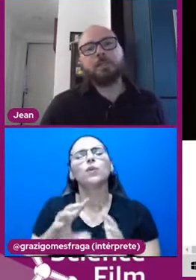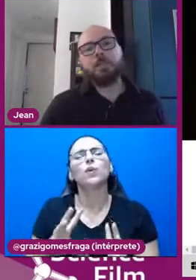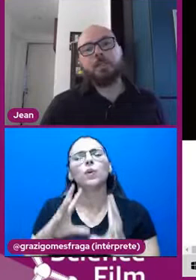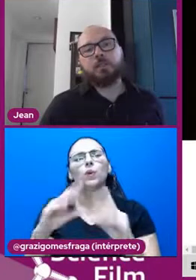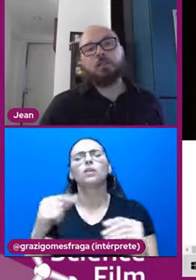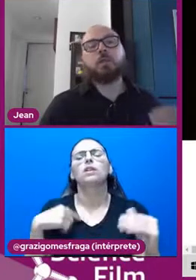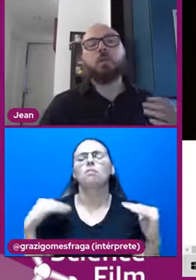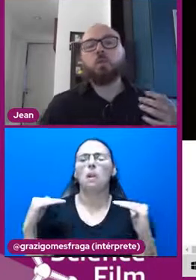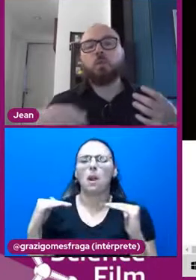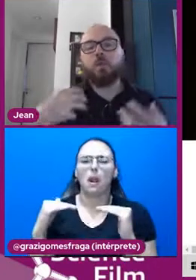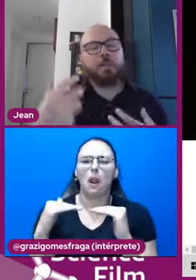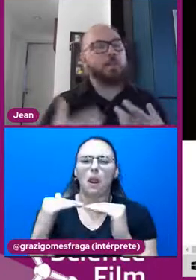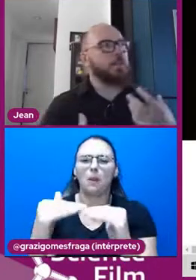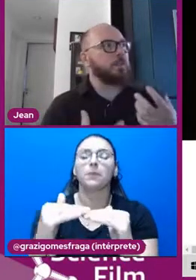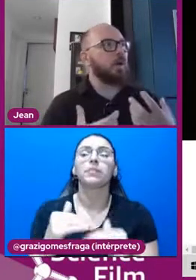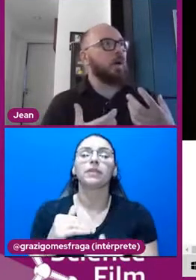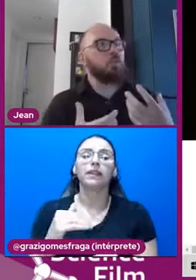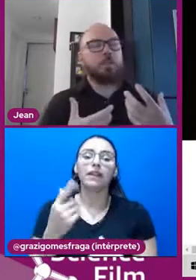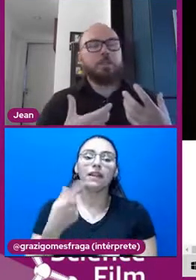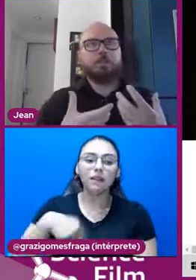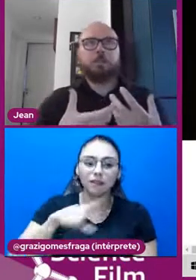e, assim, a gente tem algumas